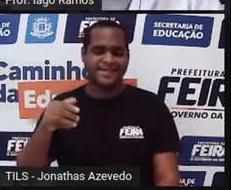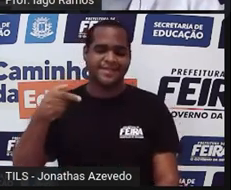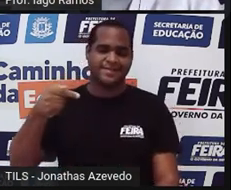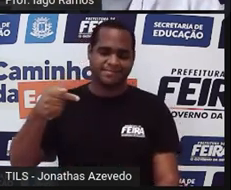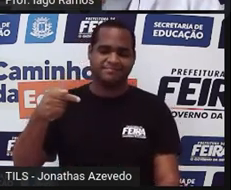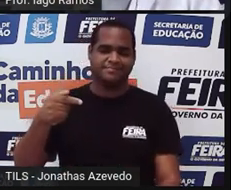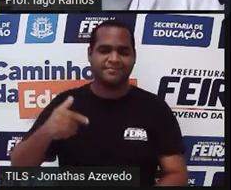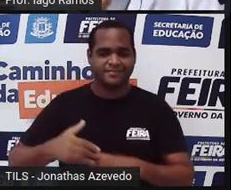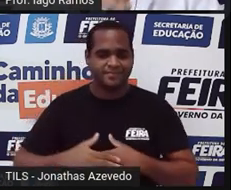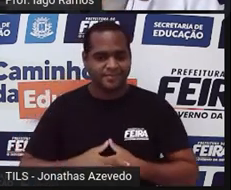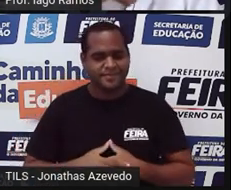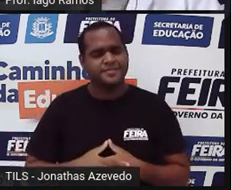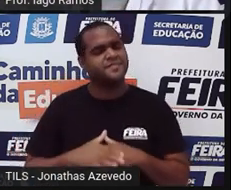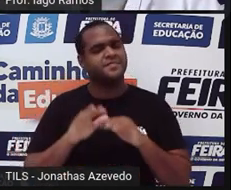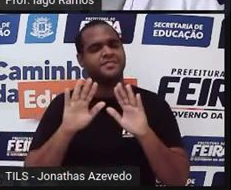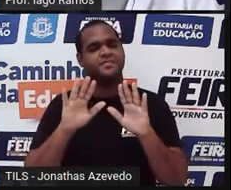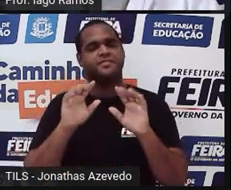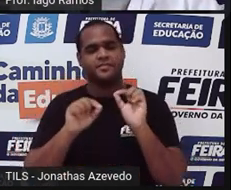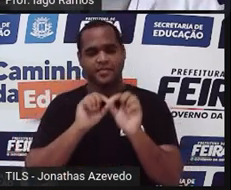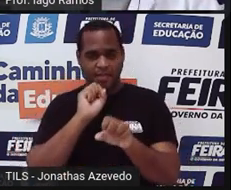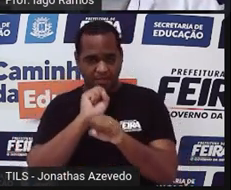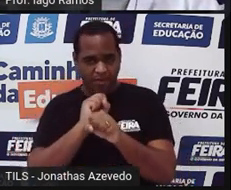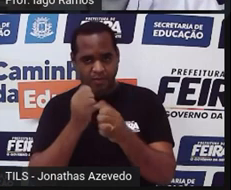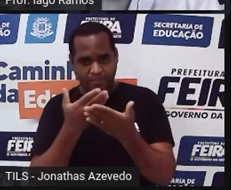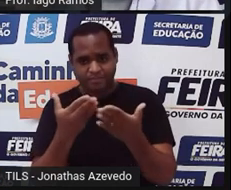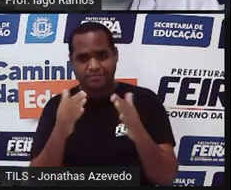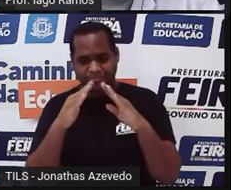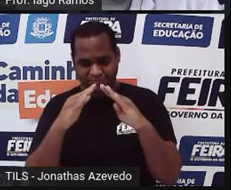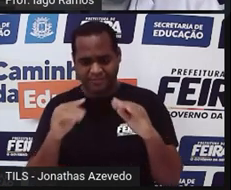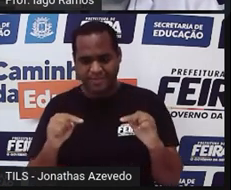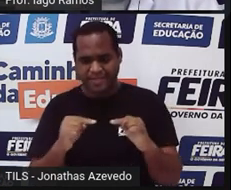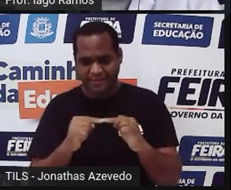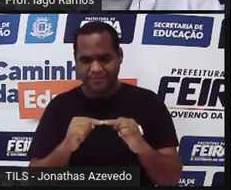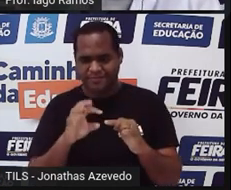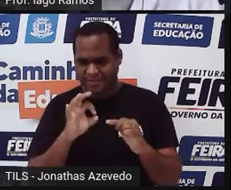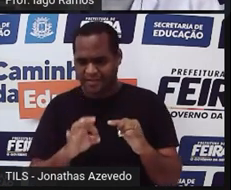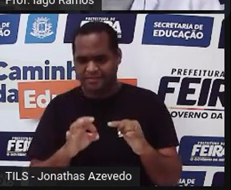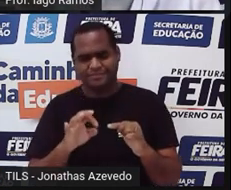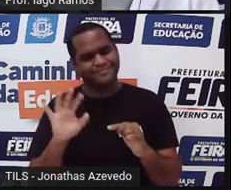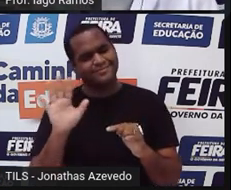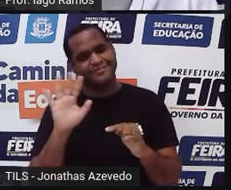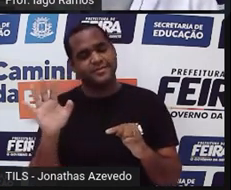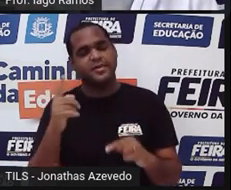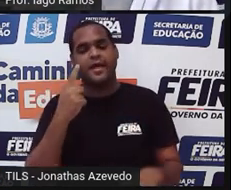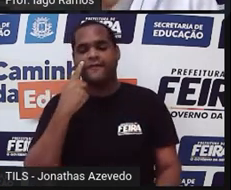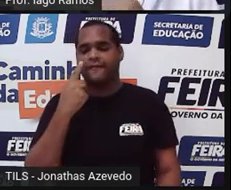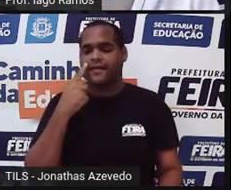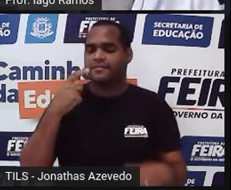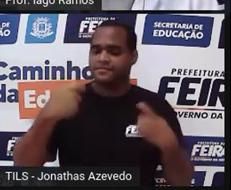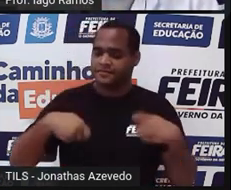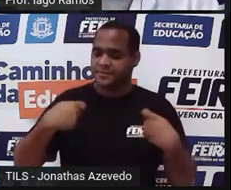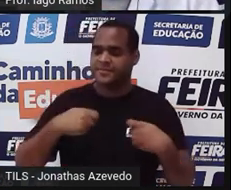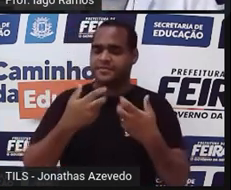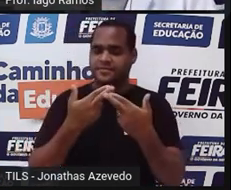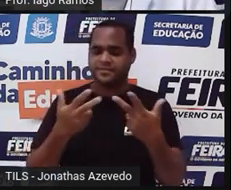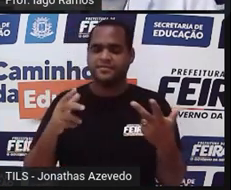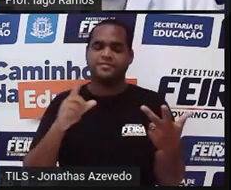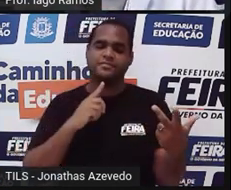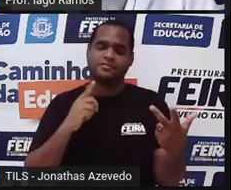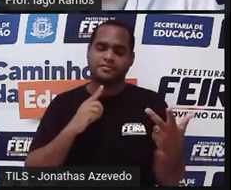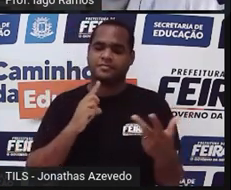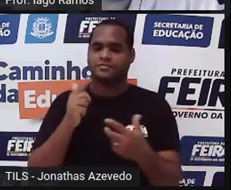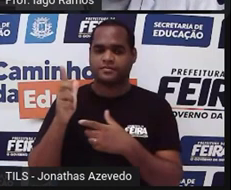Beleza. Mas, parou por aí, já é triângulo? Não. Eu vou ter que ver isso com os outros lados também.